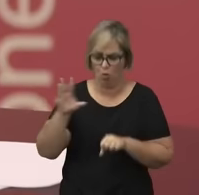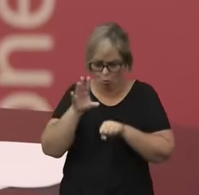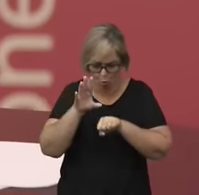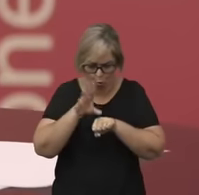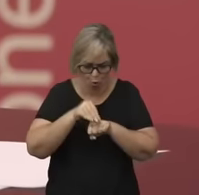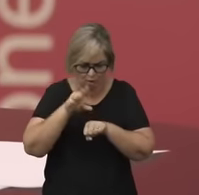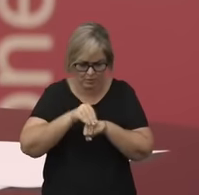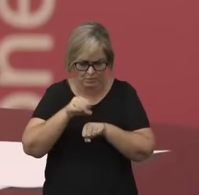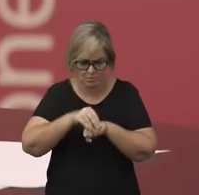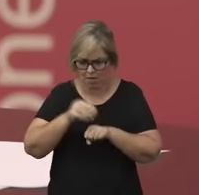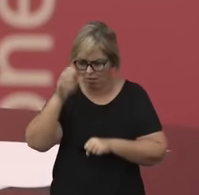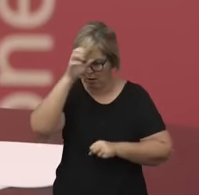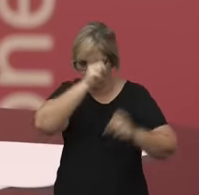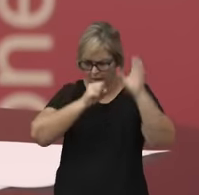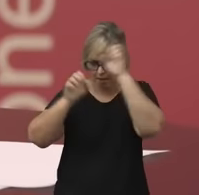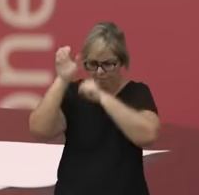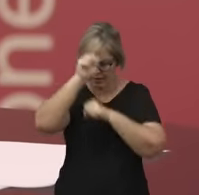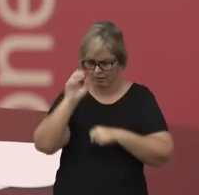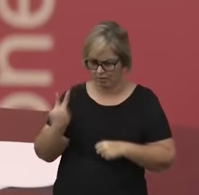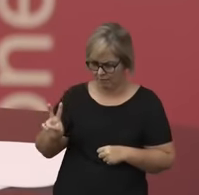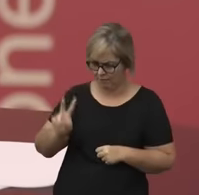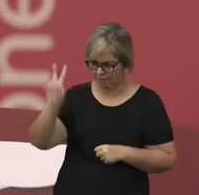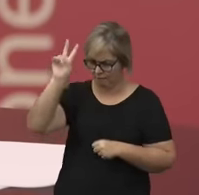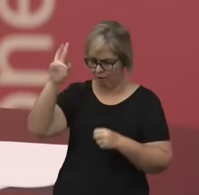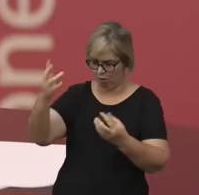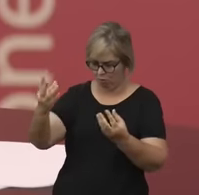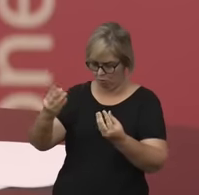aprendizados, os valores que eu recebi